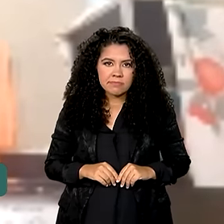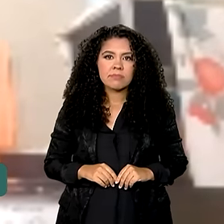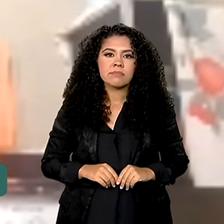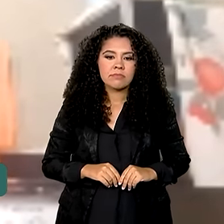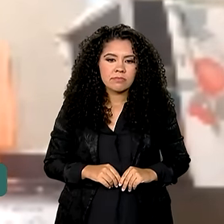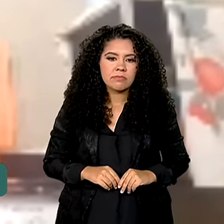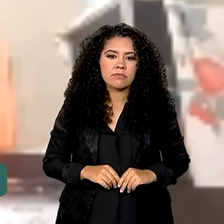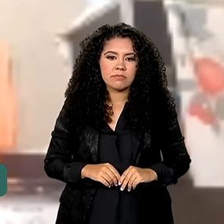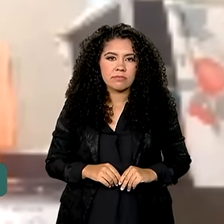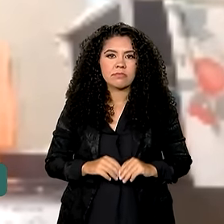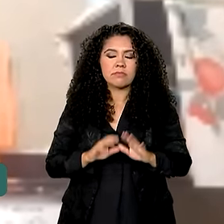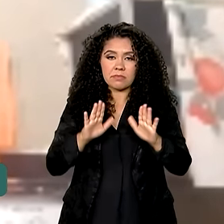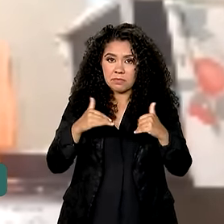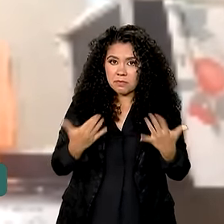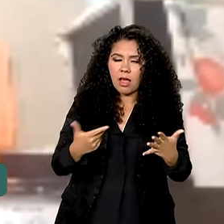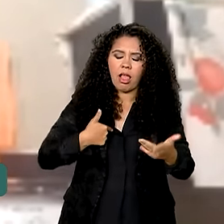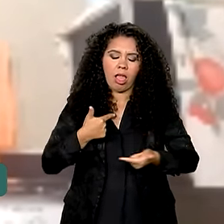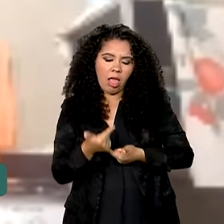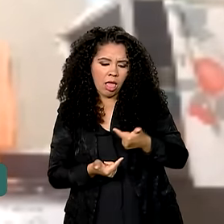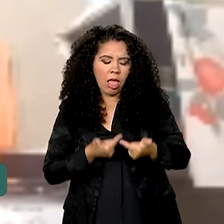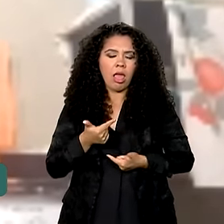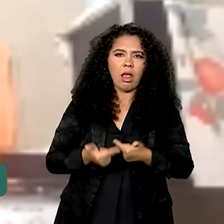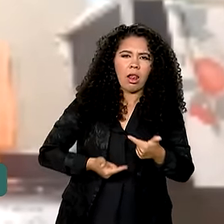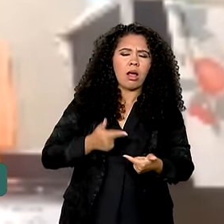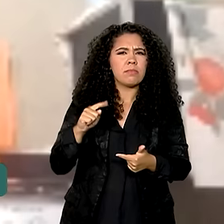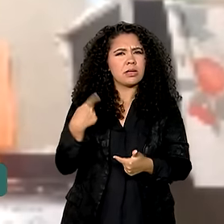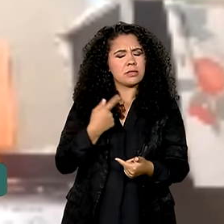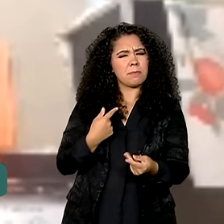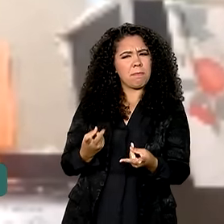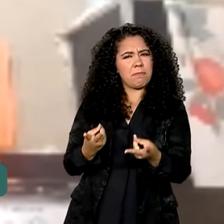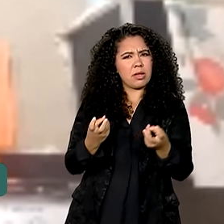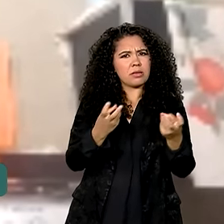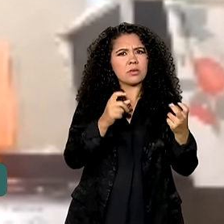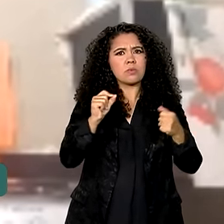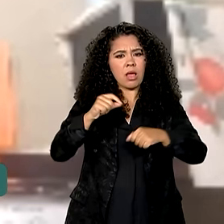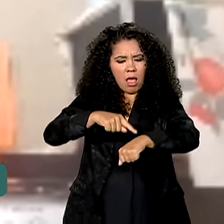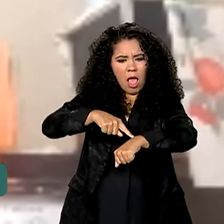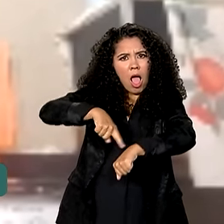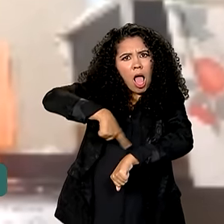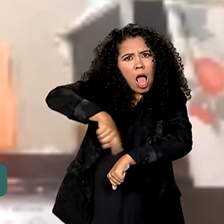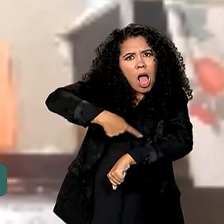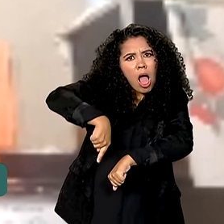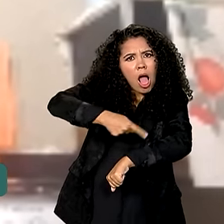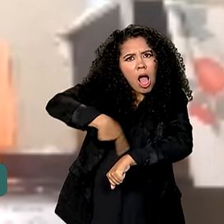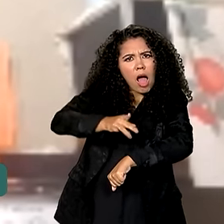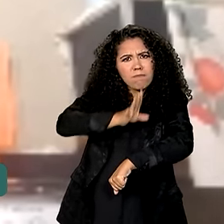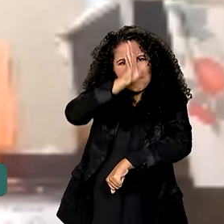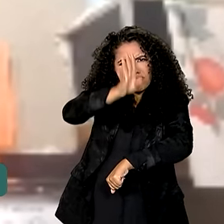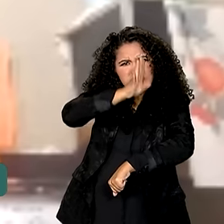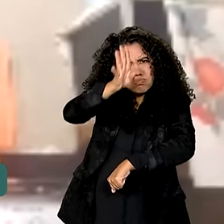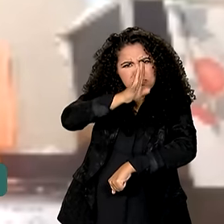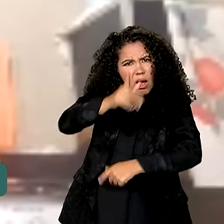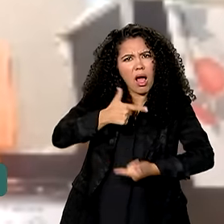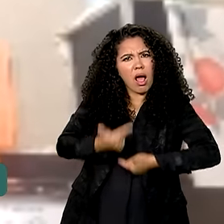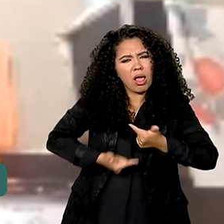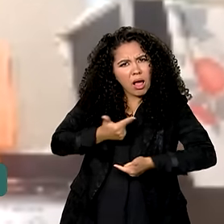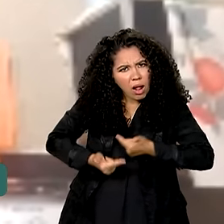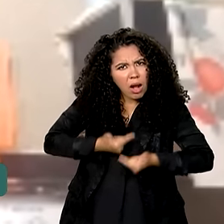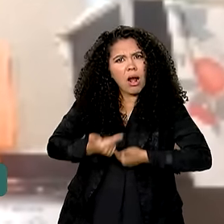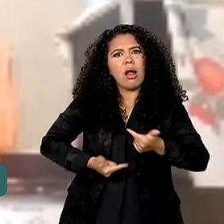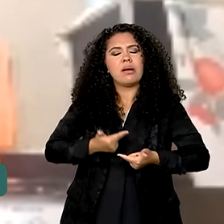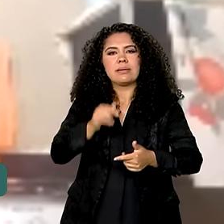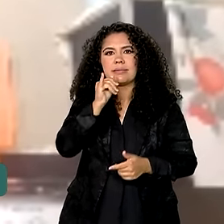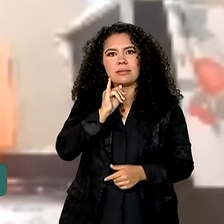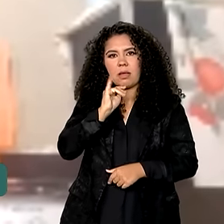E no decorrer do trabalho, a gente se deparou com uma carga horária muito excessiva do trabalho. A gente saía de